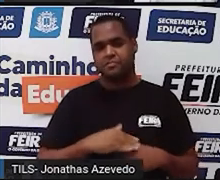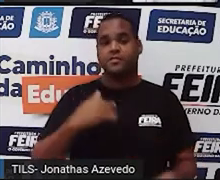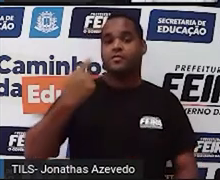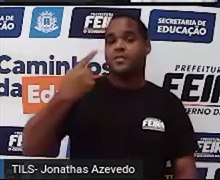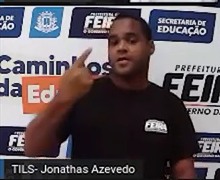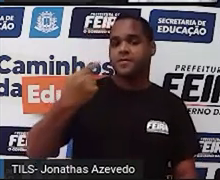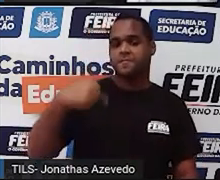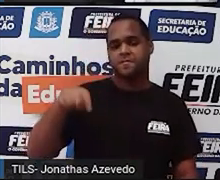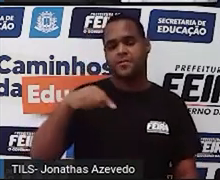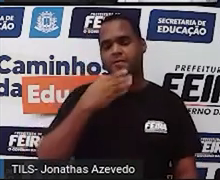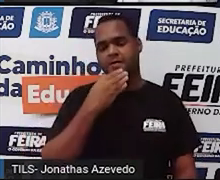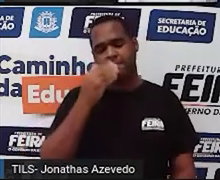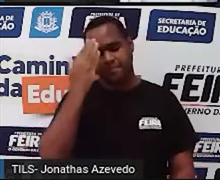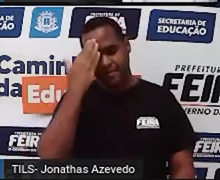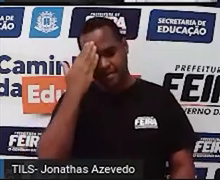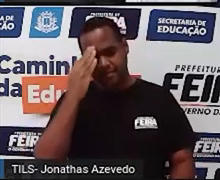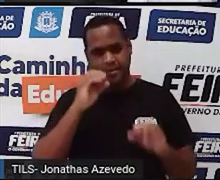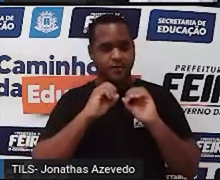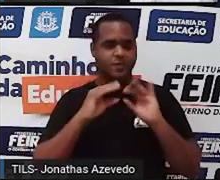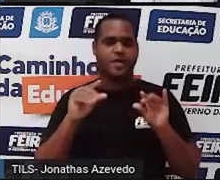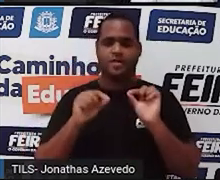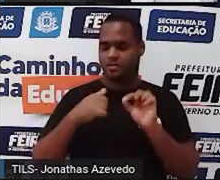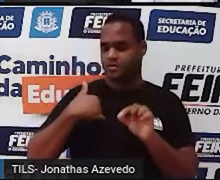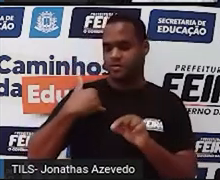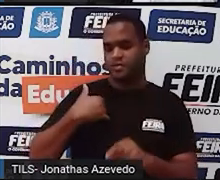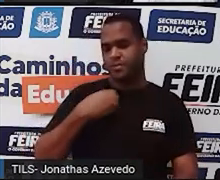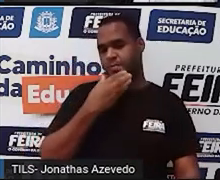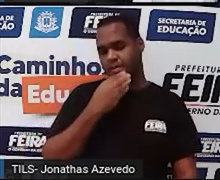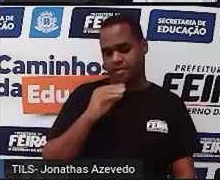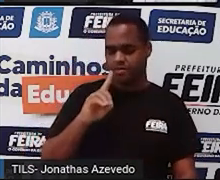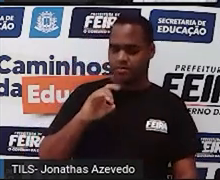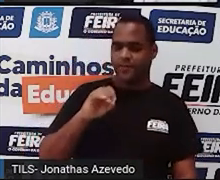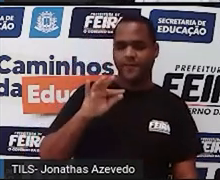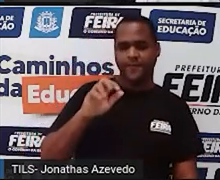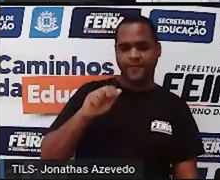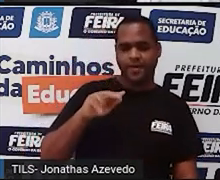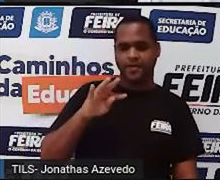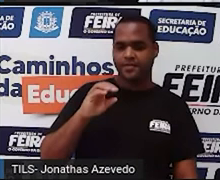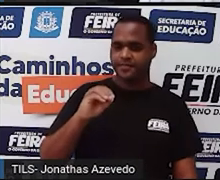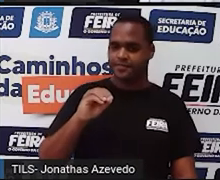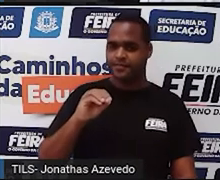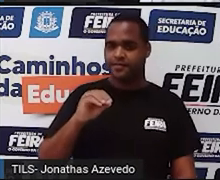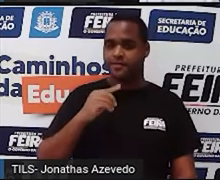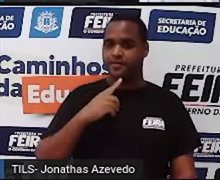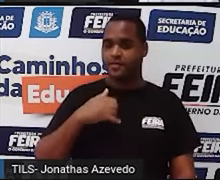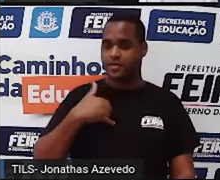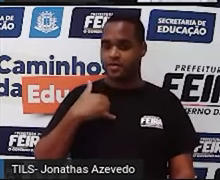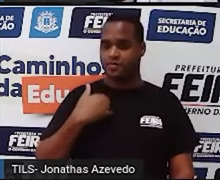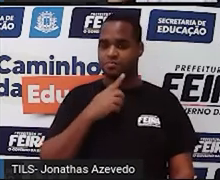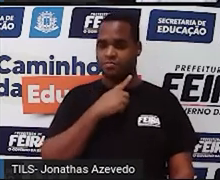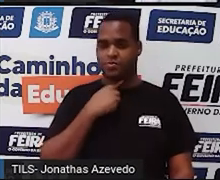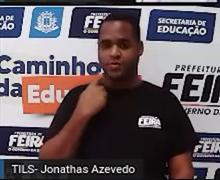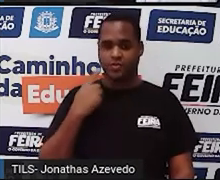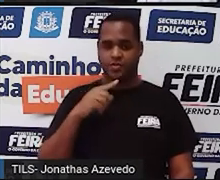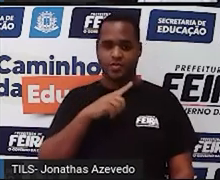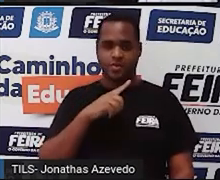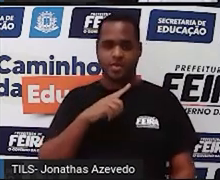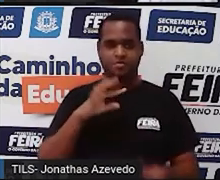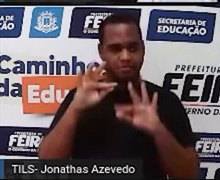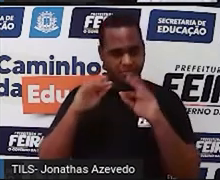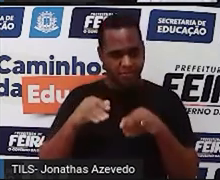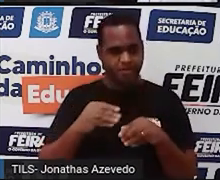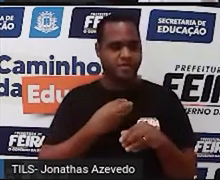o que a gente precisa saber é que a idade de Diofanto, né? Quantos anos ele morreu foi até onde ele